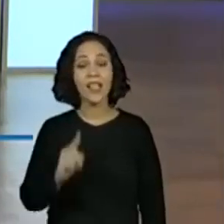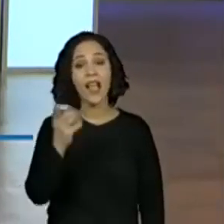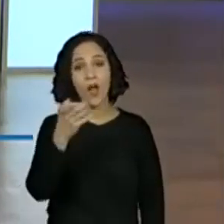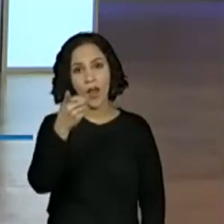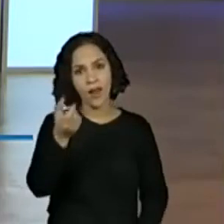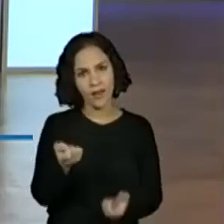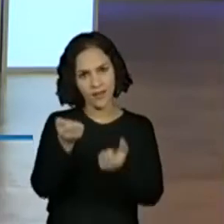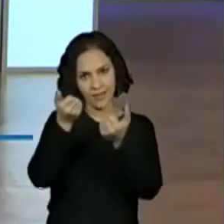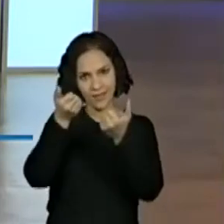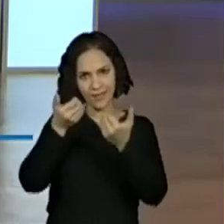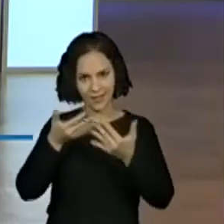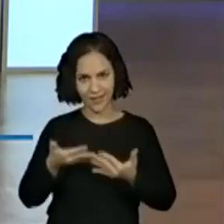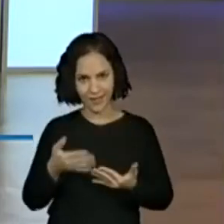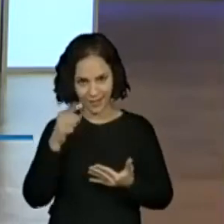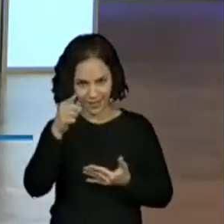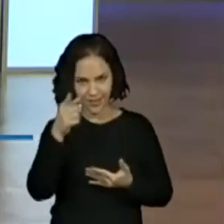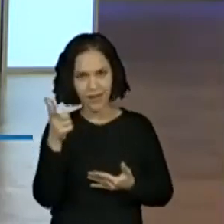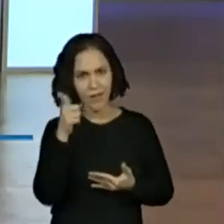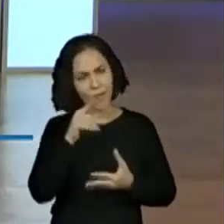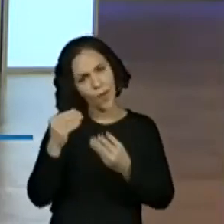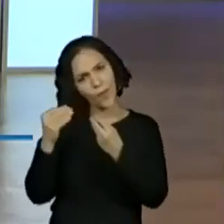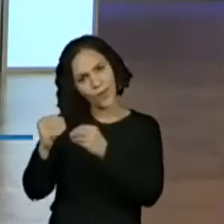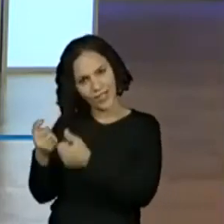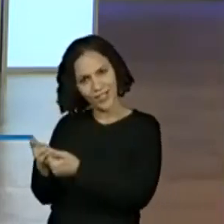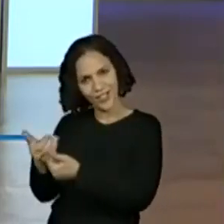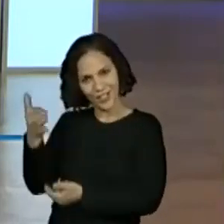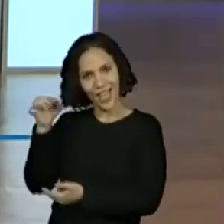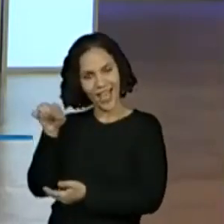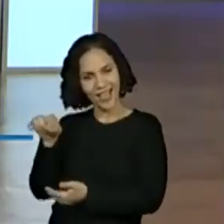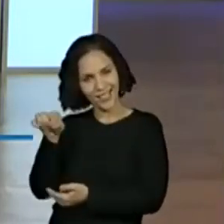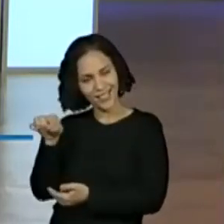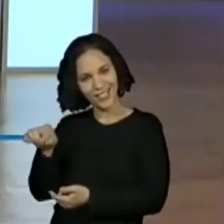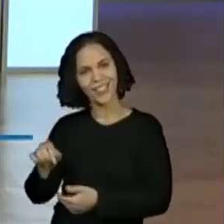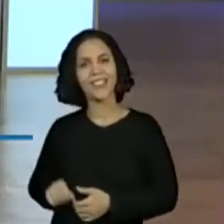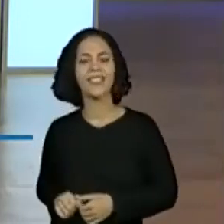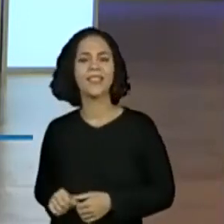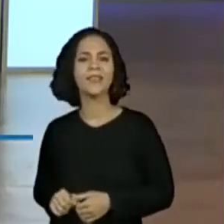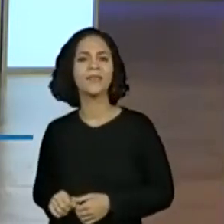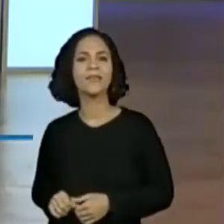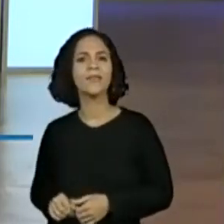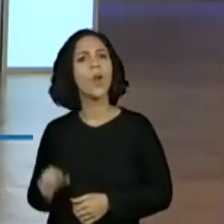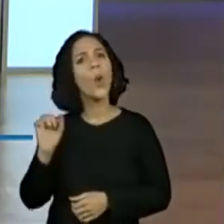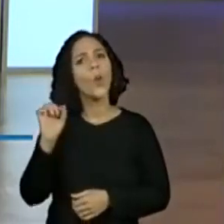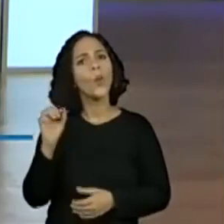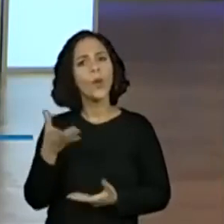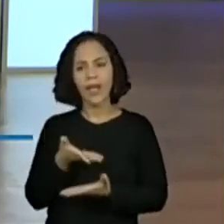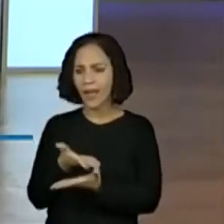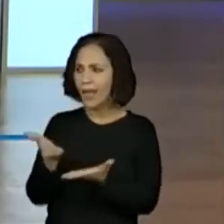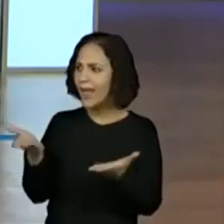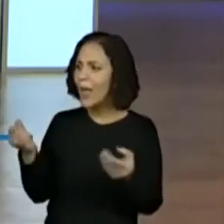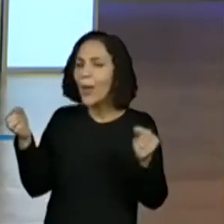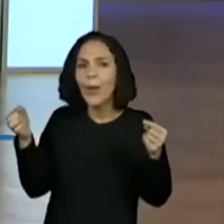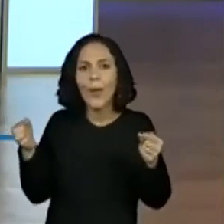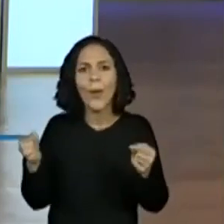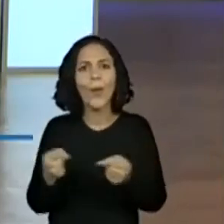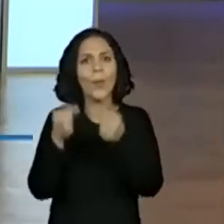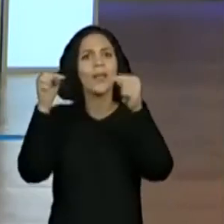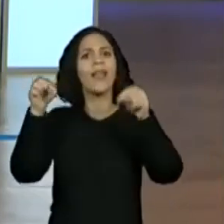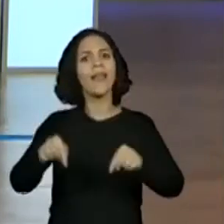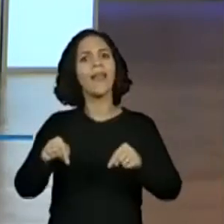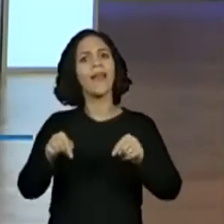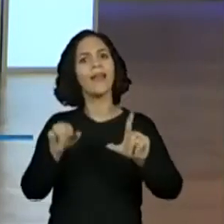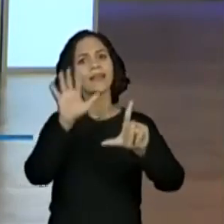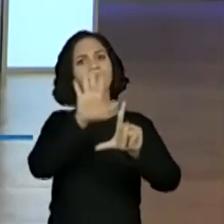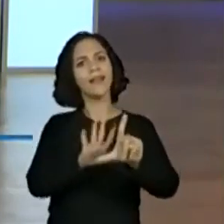dizer, agora aqui, ó. Se vocês conseguem dizer o que está caracterizado no nosso cenário.